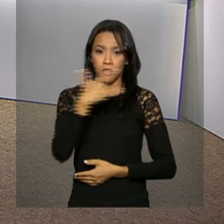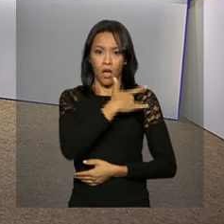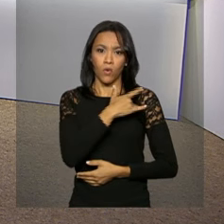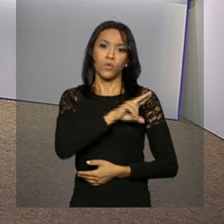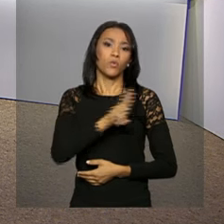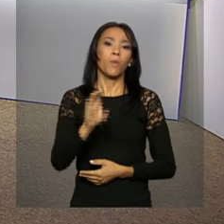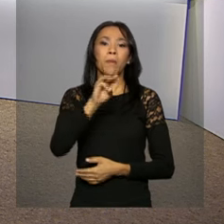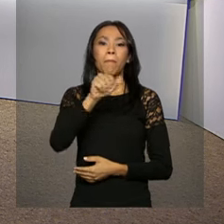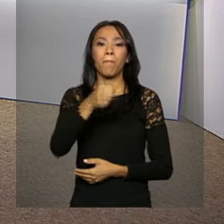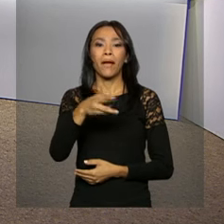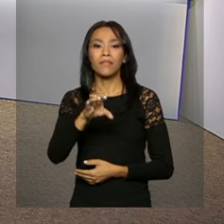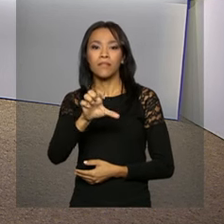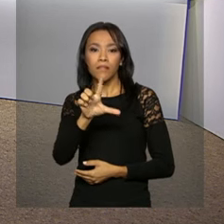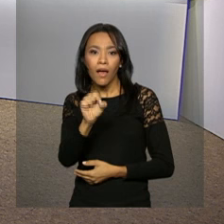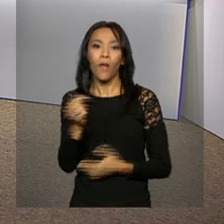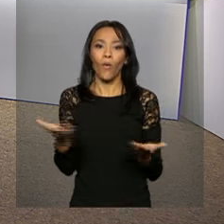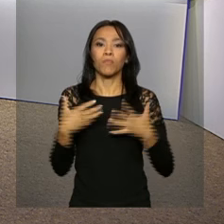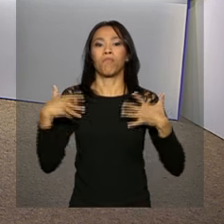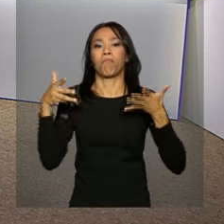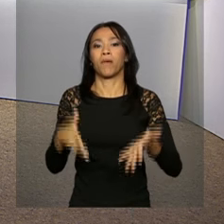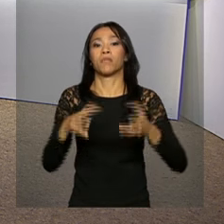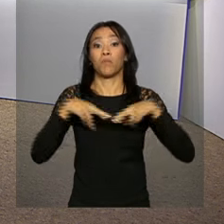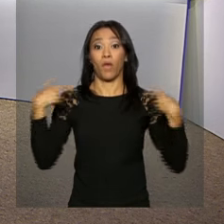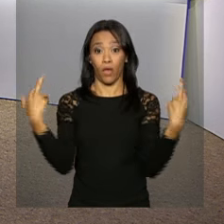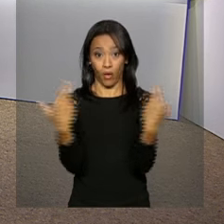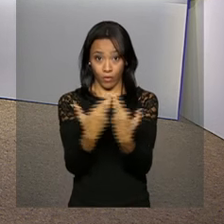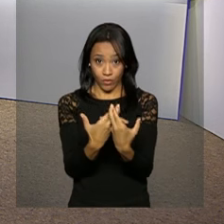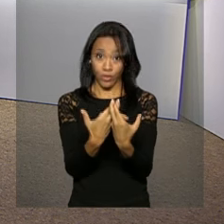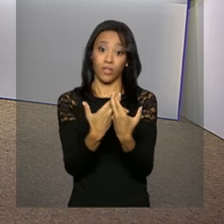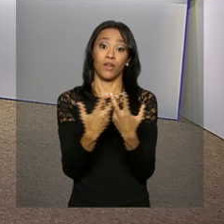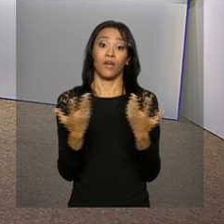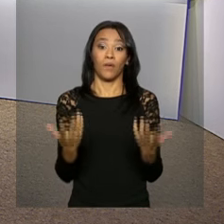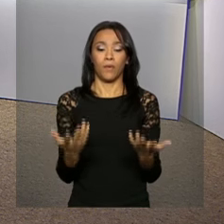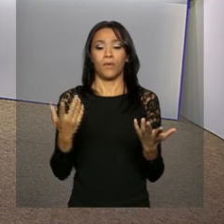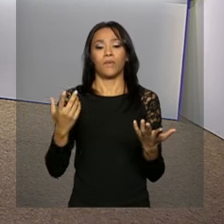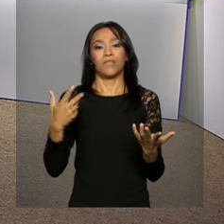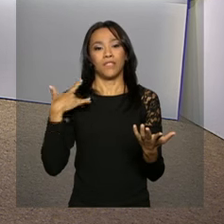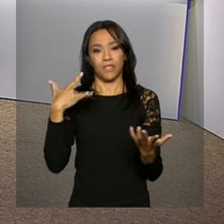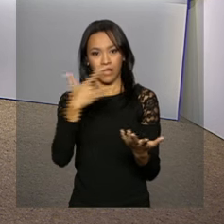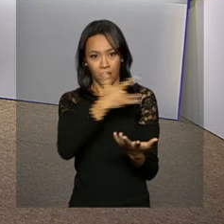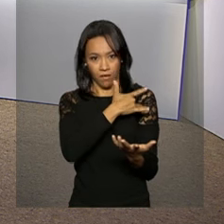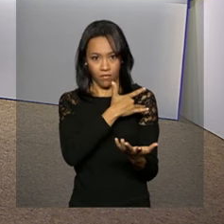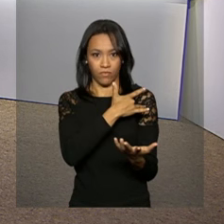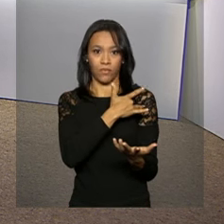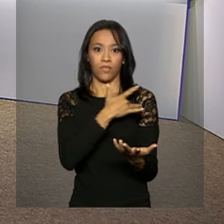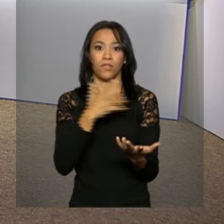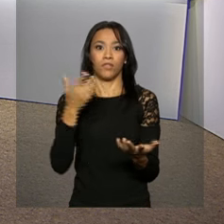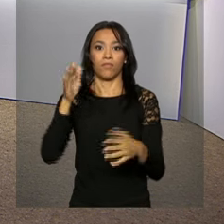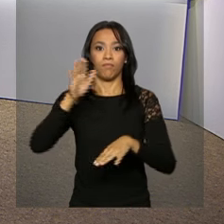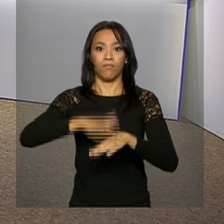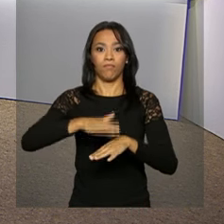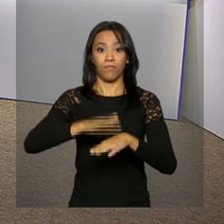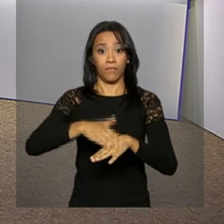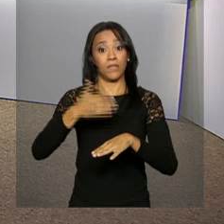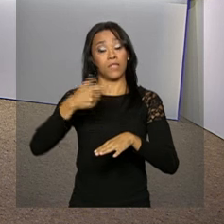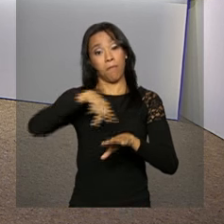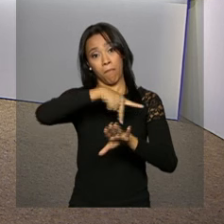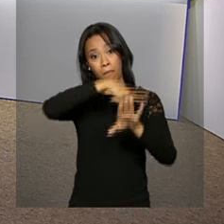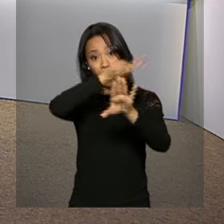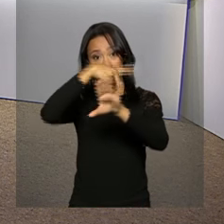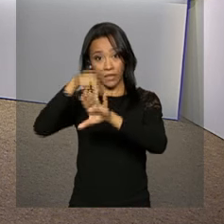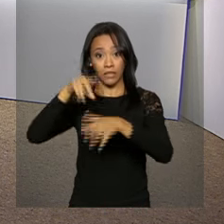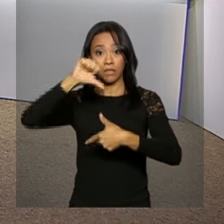Marcelo Castro, participa de uma reunião entre ministros de saúde de países do